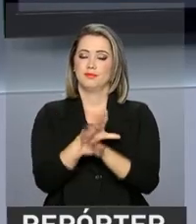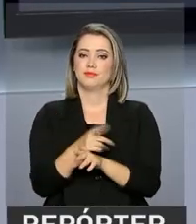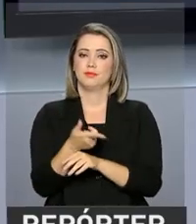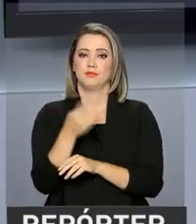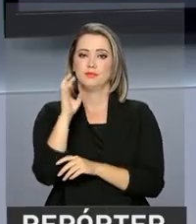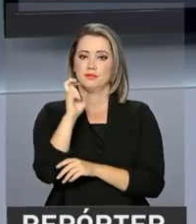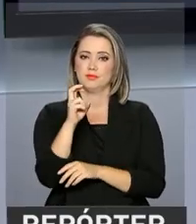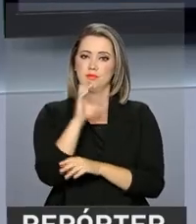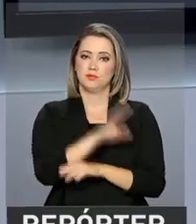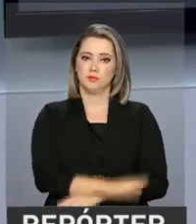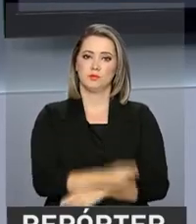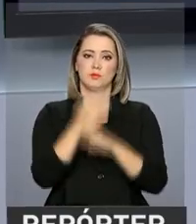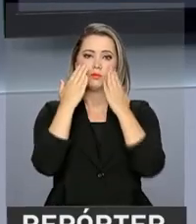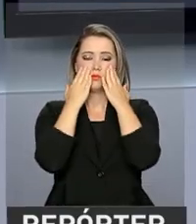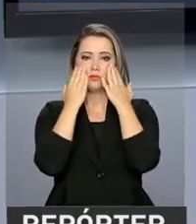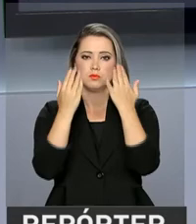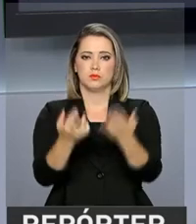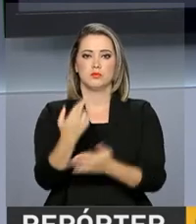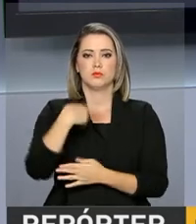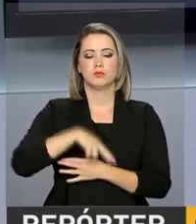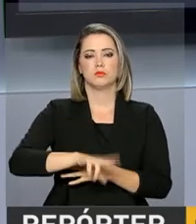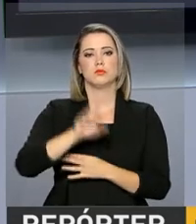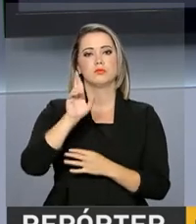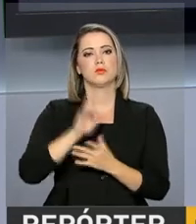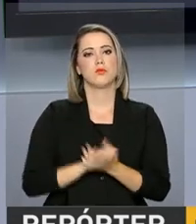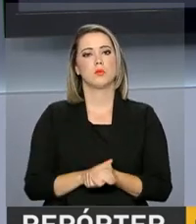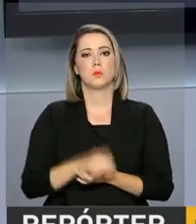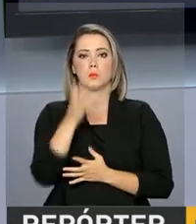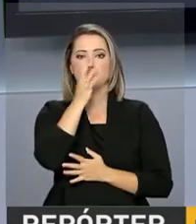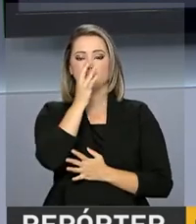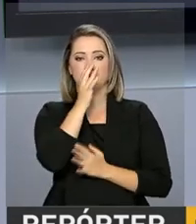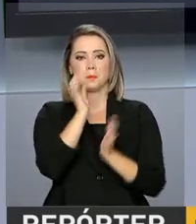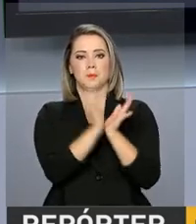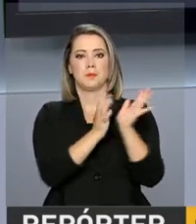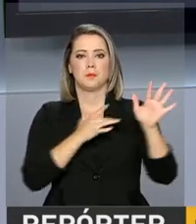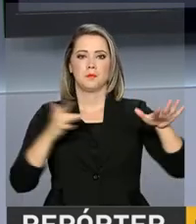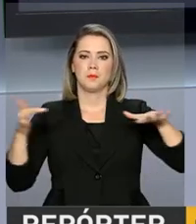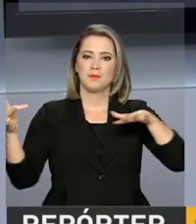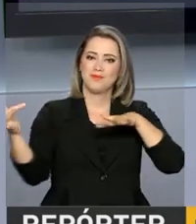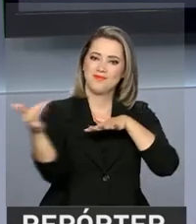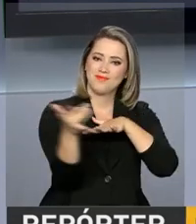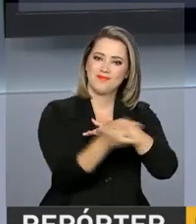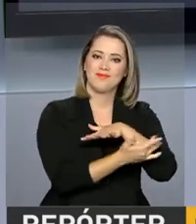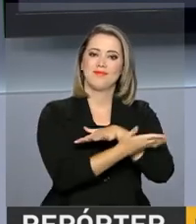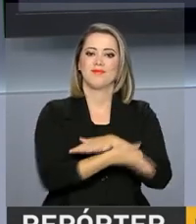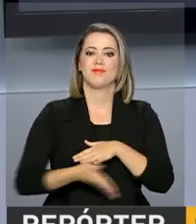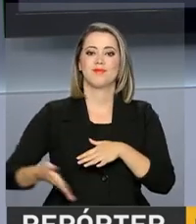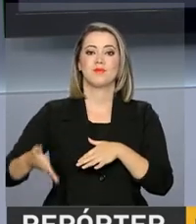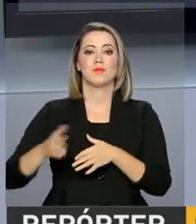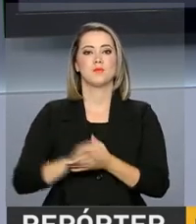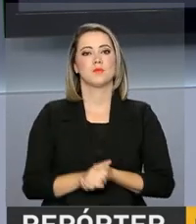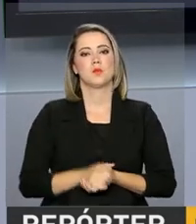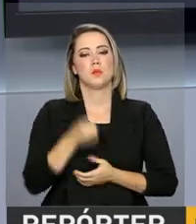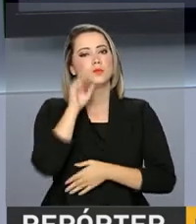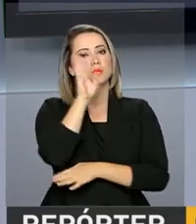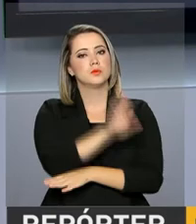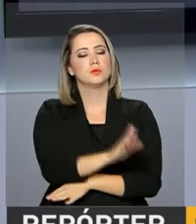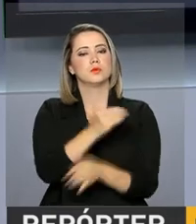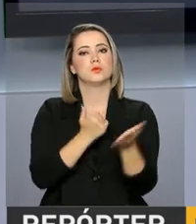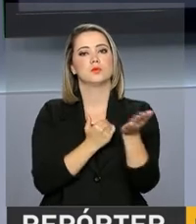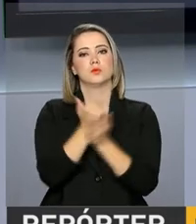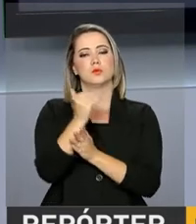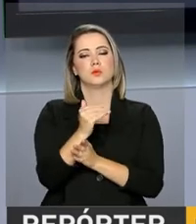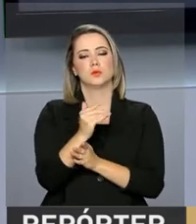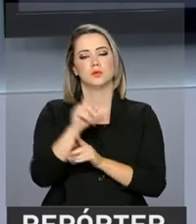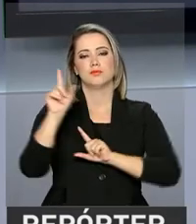voltaremos às 5 da tarde no próximo Repórter NBR. Acompanhe as novidades também pelas nossas redes sociais. Uma boa tarde para você.